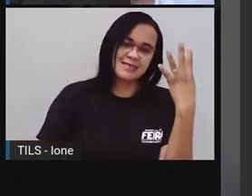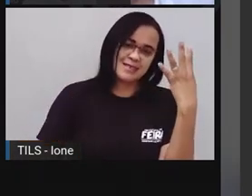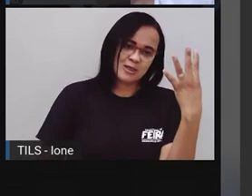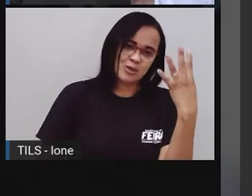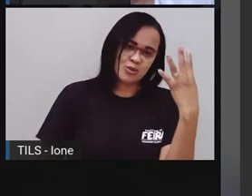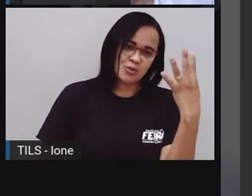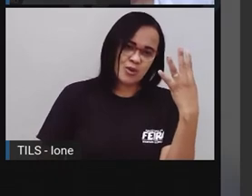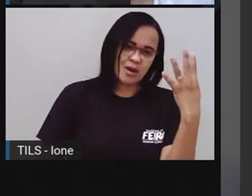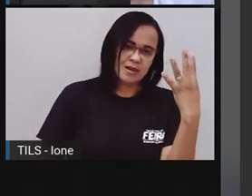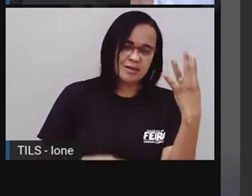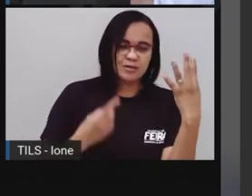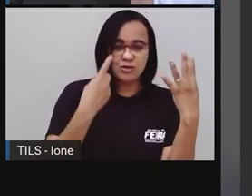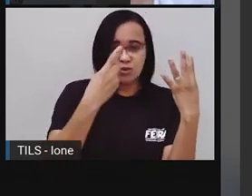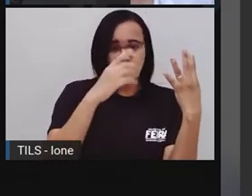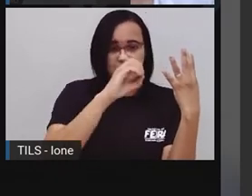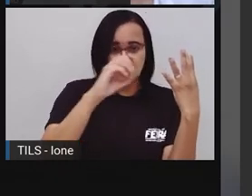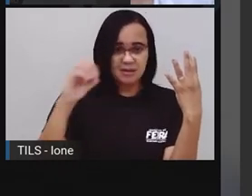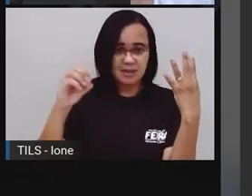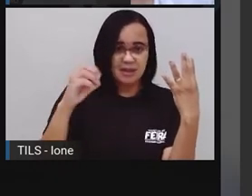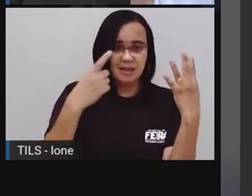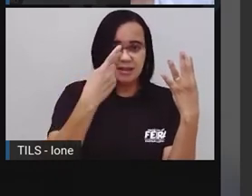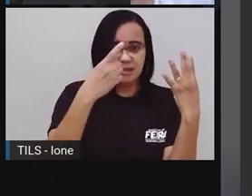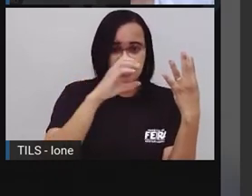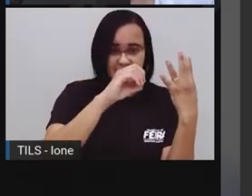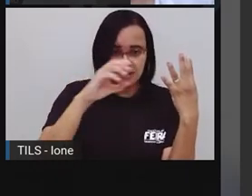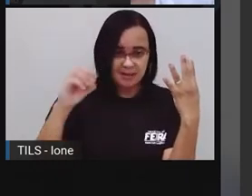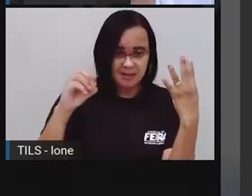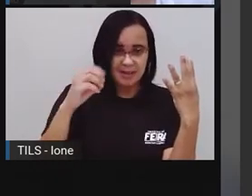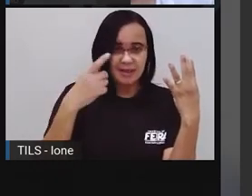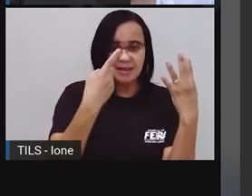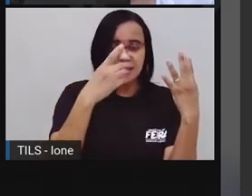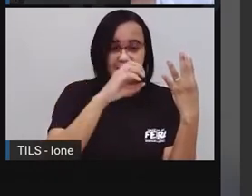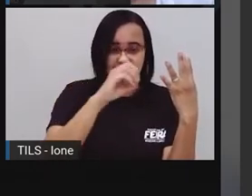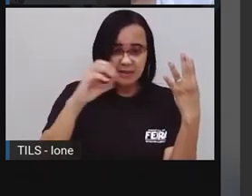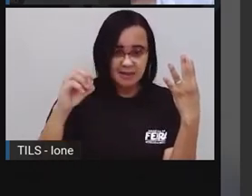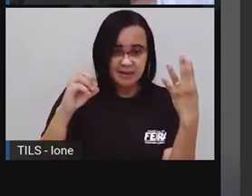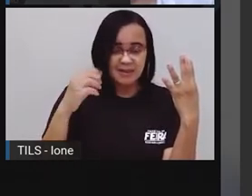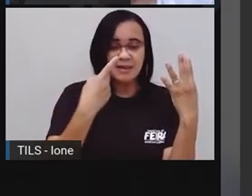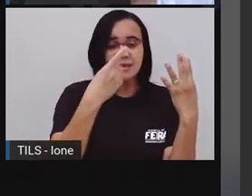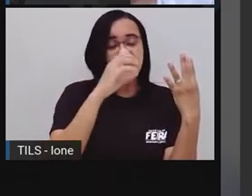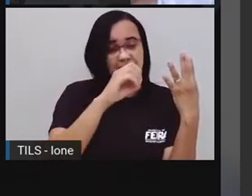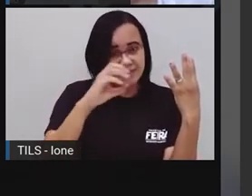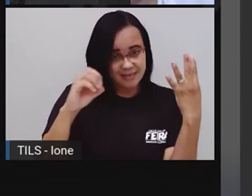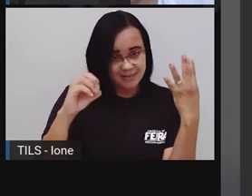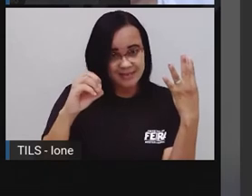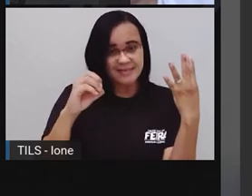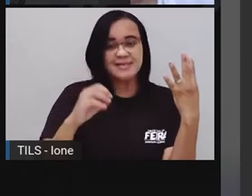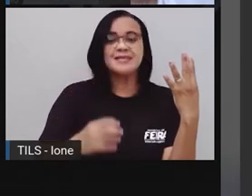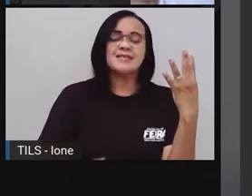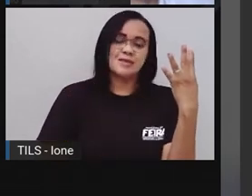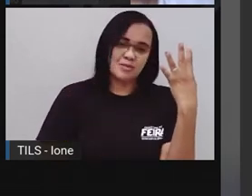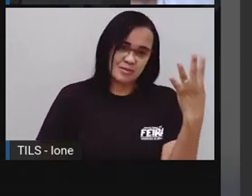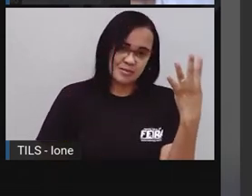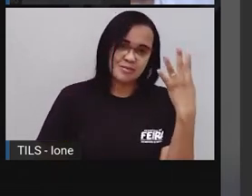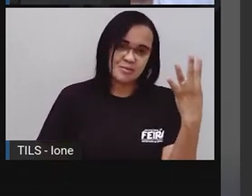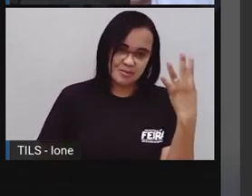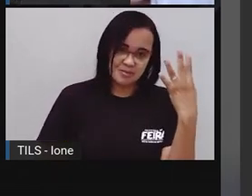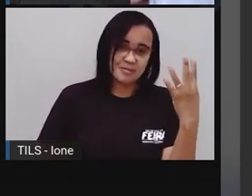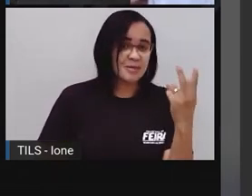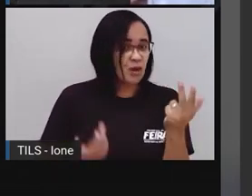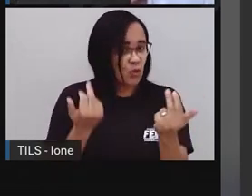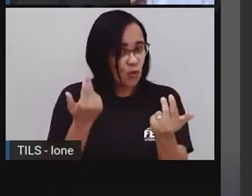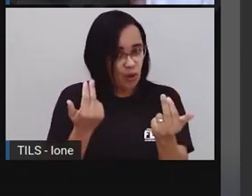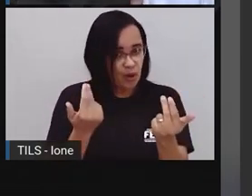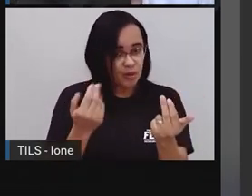cem. e isso aqui tudo vai ser igual a quanto, ó, a mesma coisa, quatrocentos. Então, eu